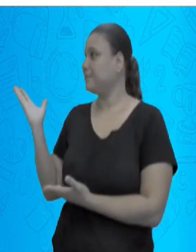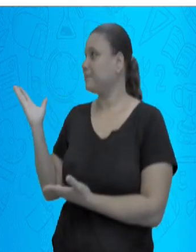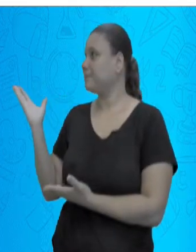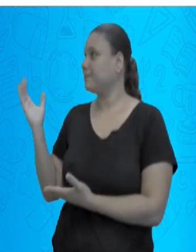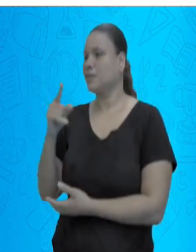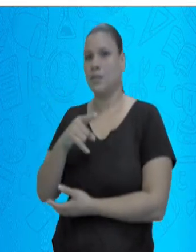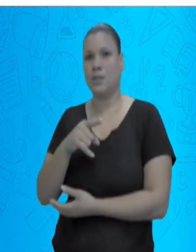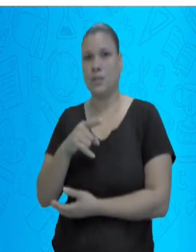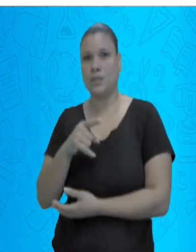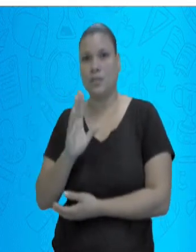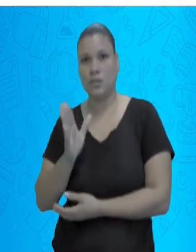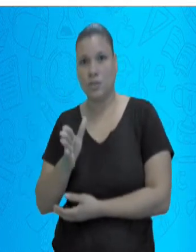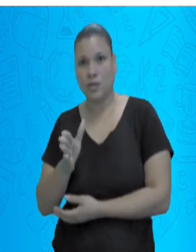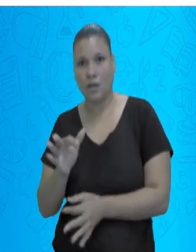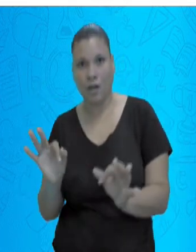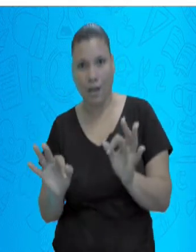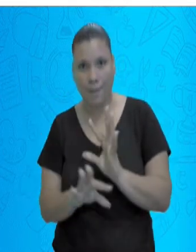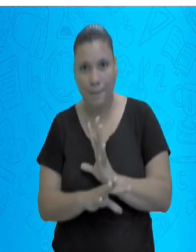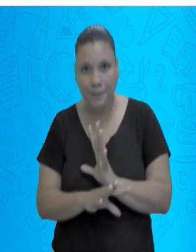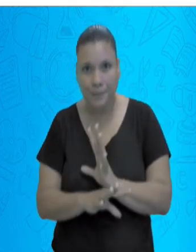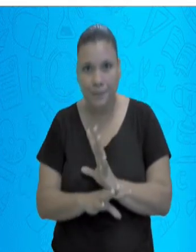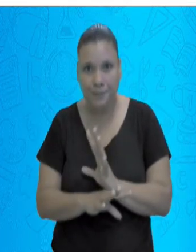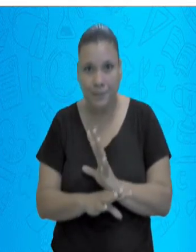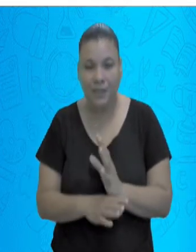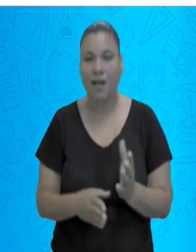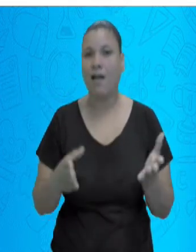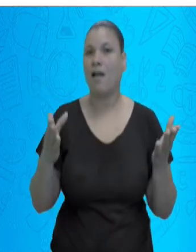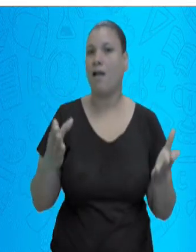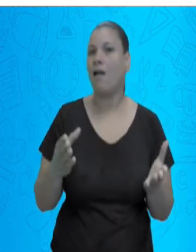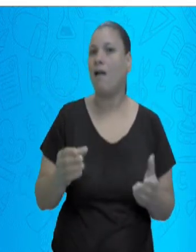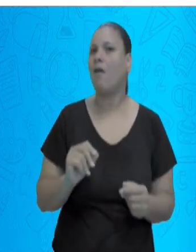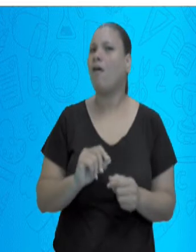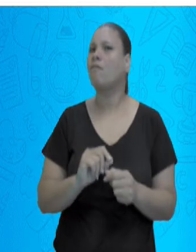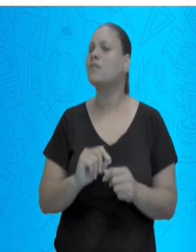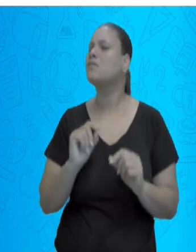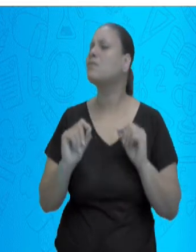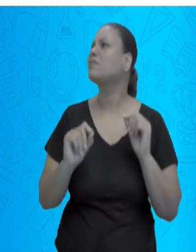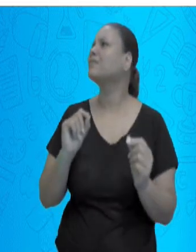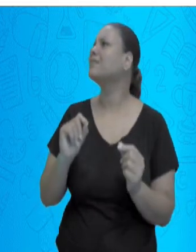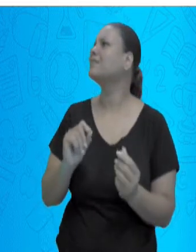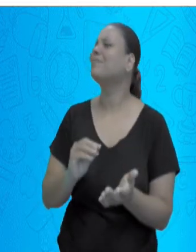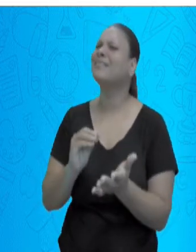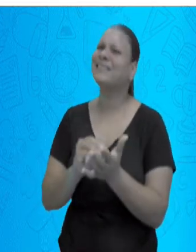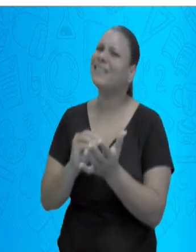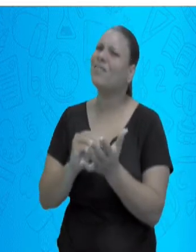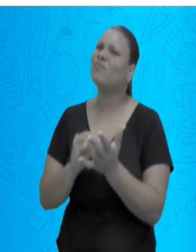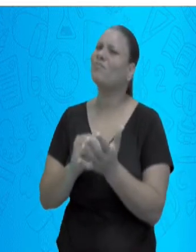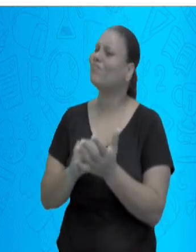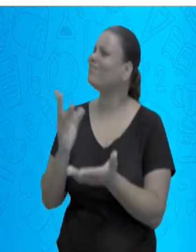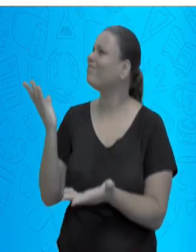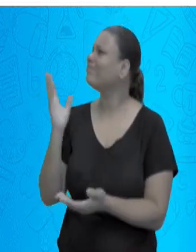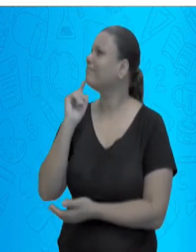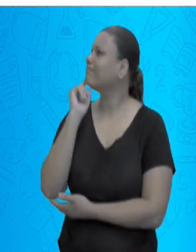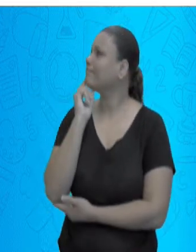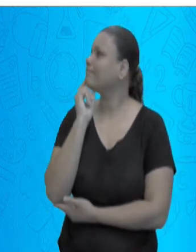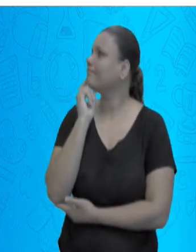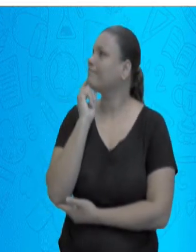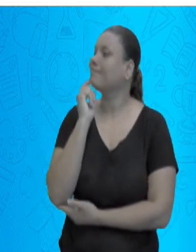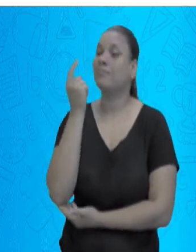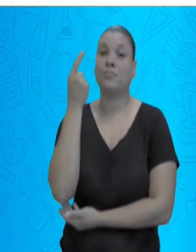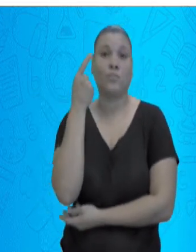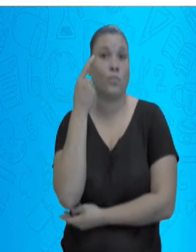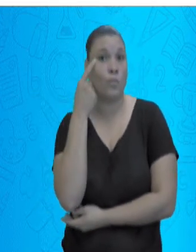Então, aqui agora, nós vamos fazer um olho, uma boca. Vamos lá.